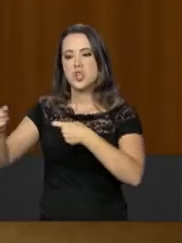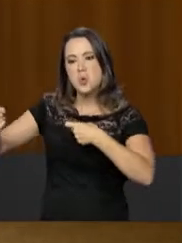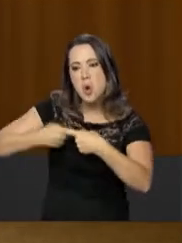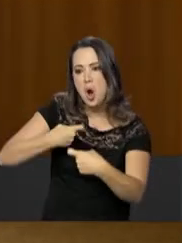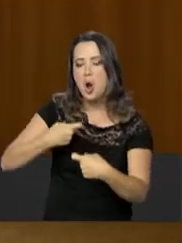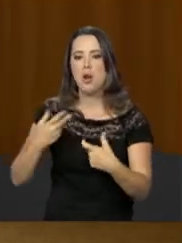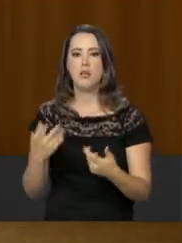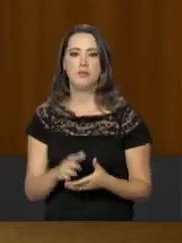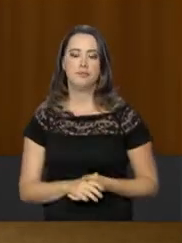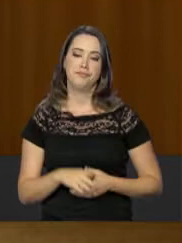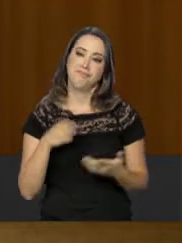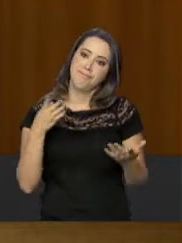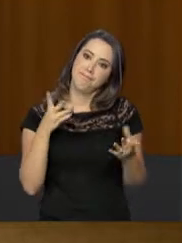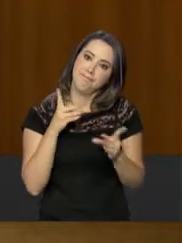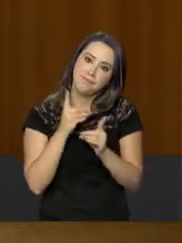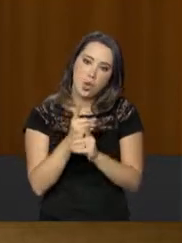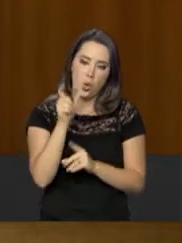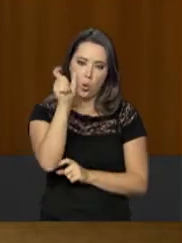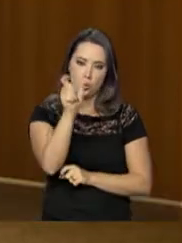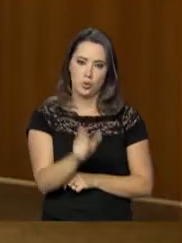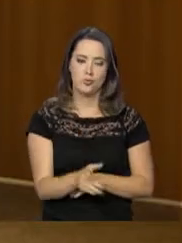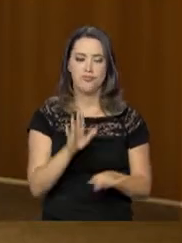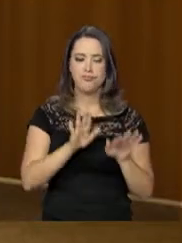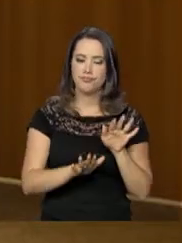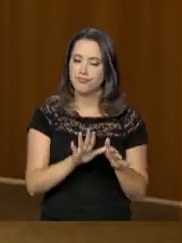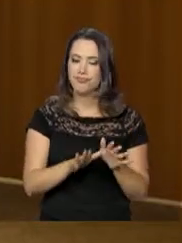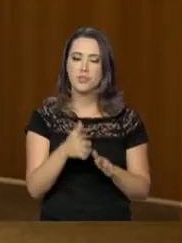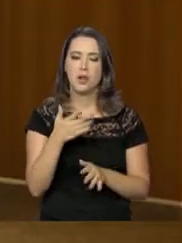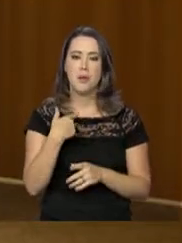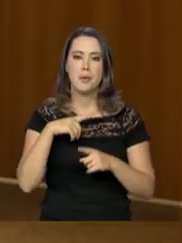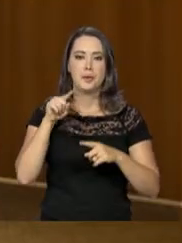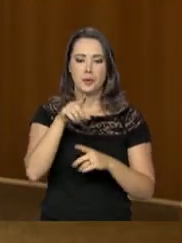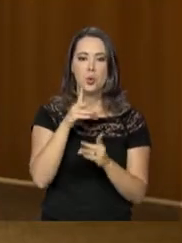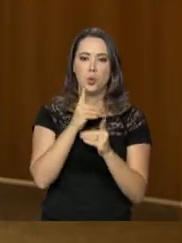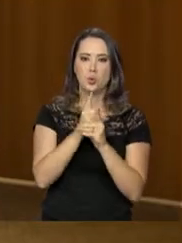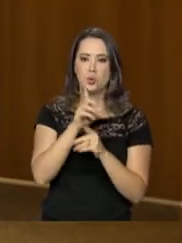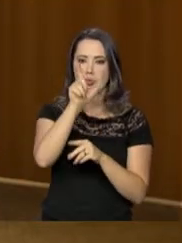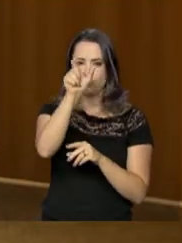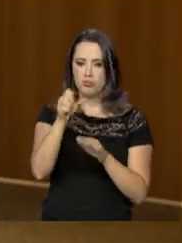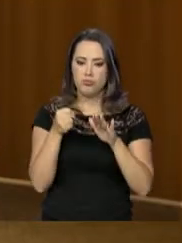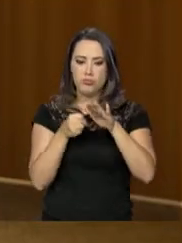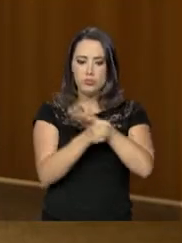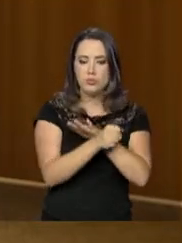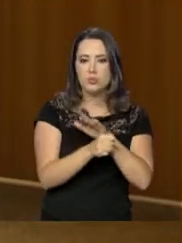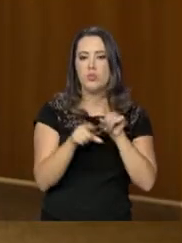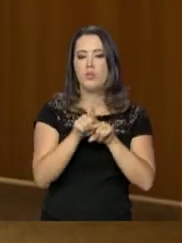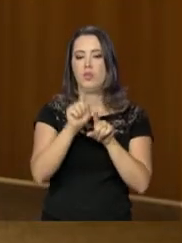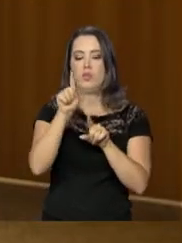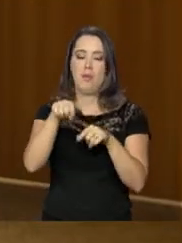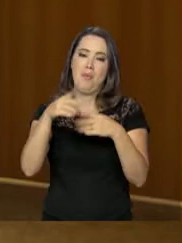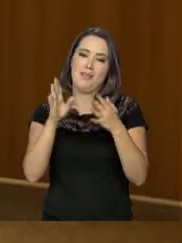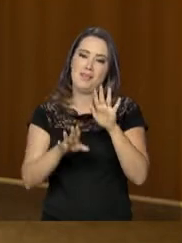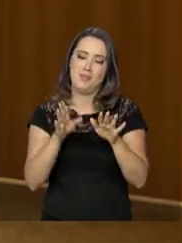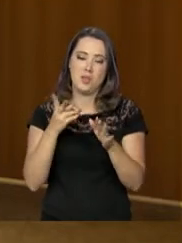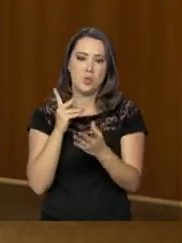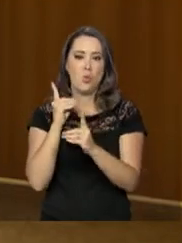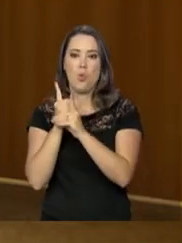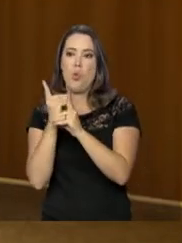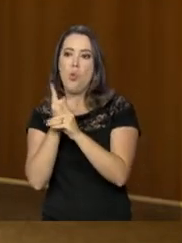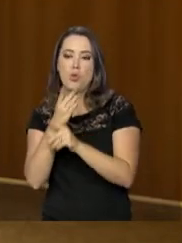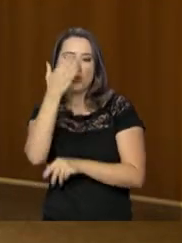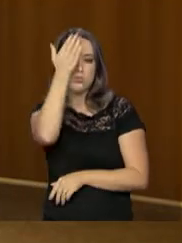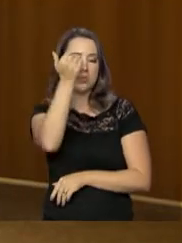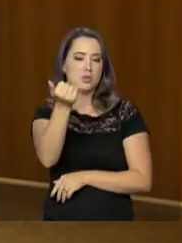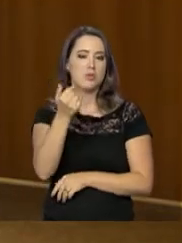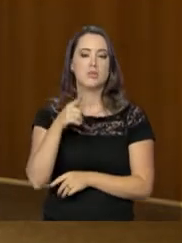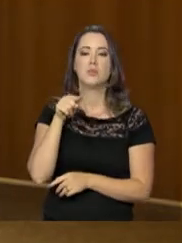suspeito pelo crime, mas nem sempre o agressor é identificado. Para facilitar a investigação e punir os responsáveis, o Ministério da Segurança